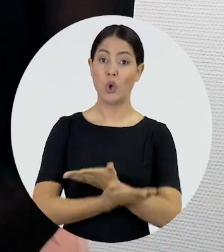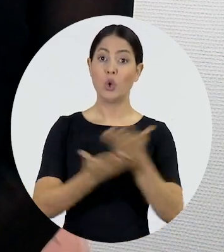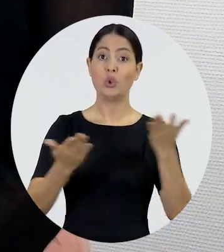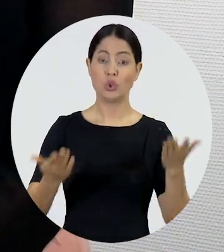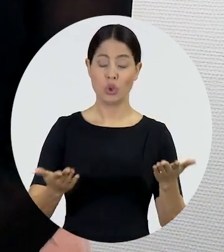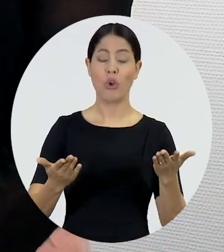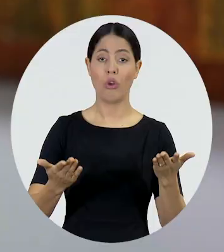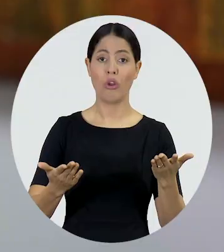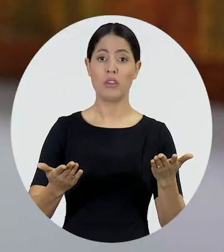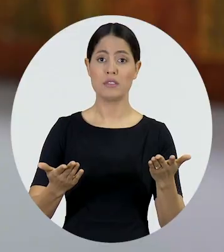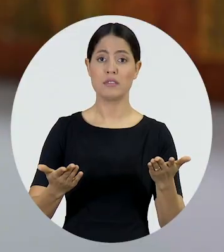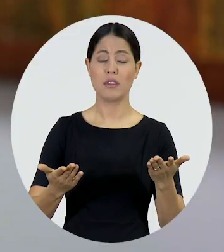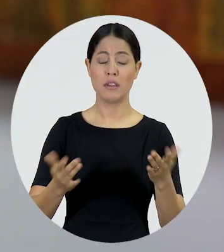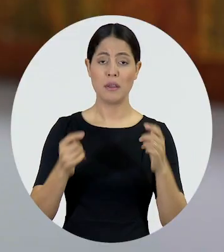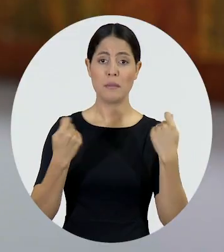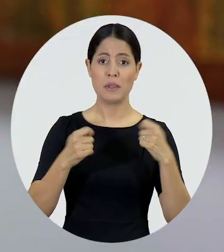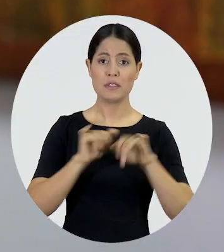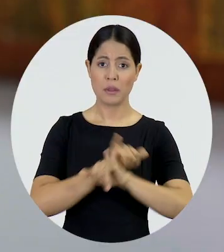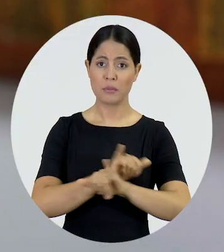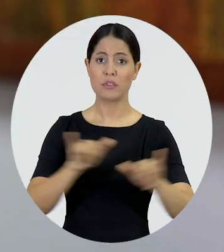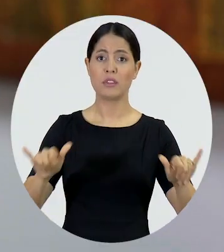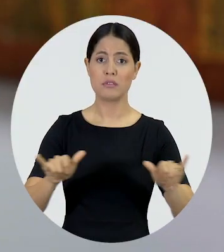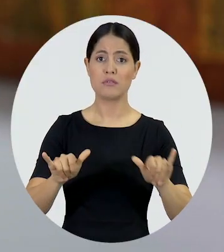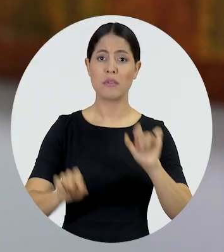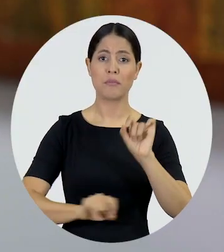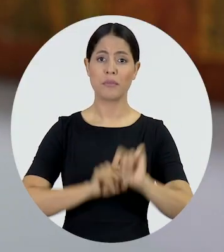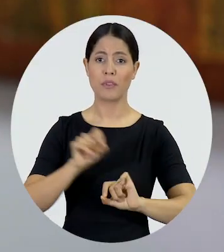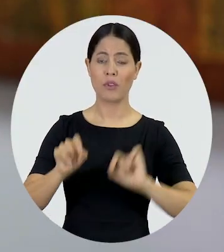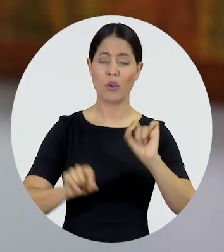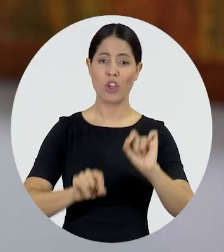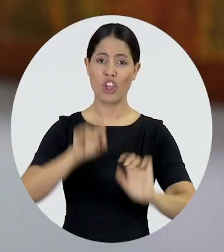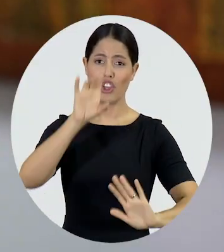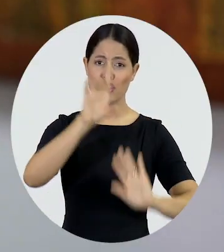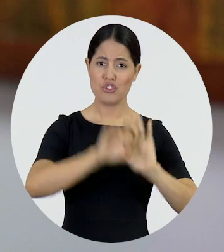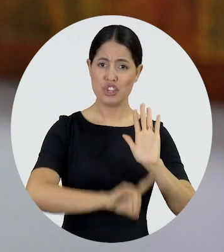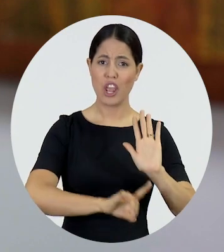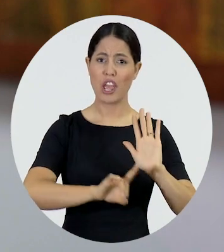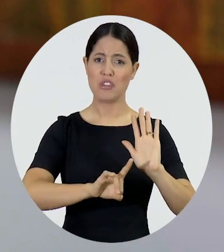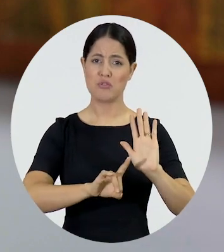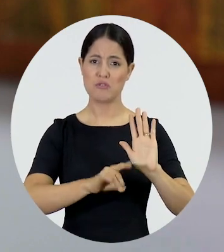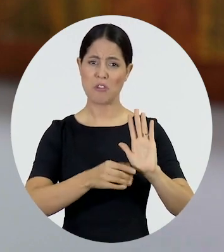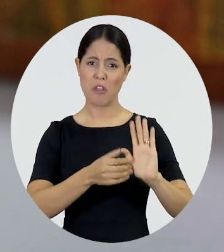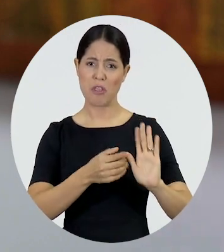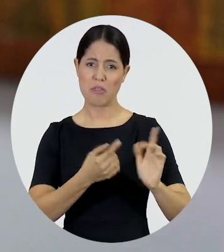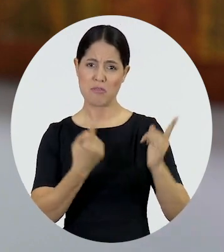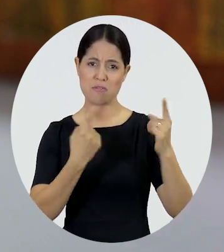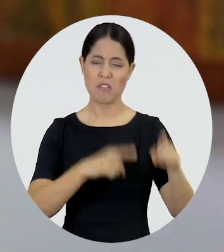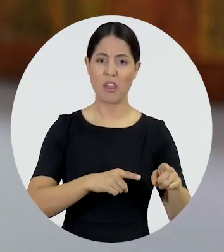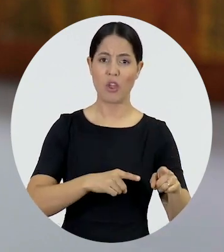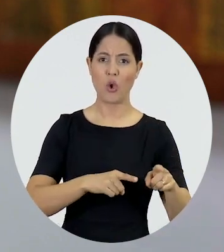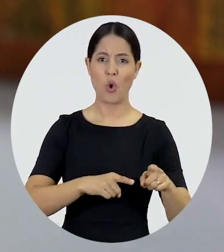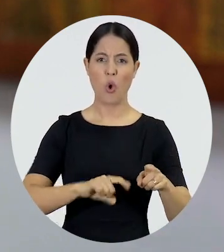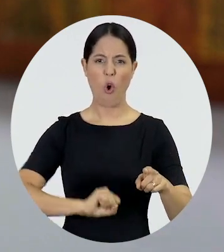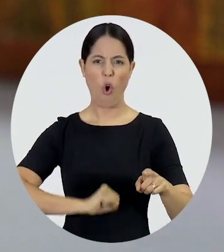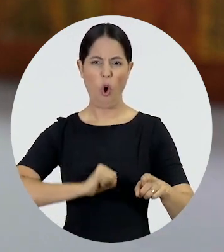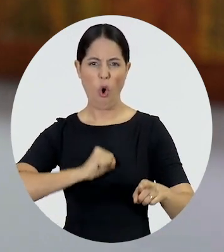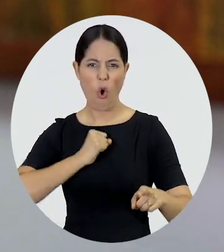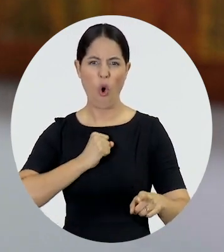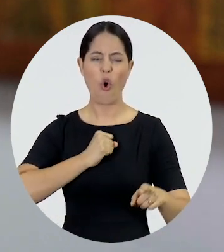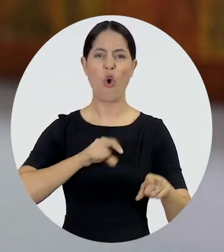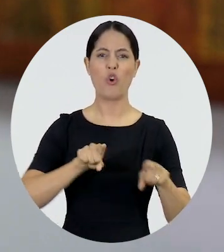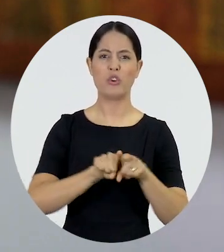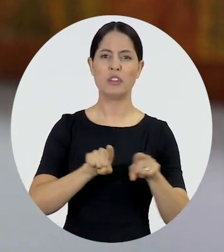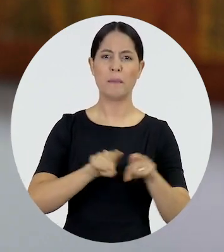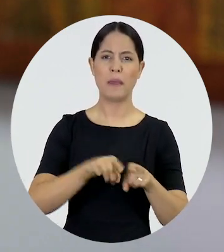é forçoso dizer, o fomento à violação de direitos, o fomento ao ódio, o